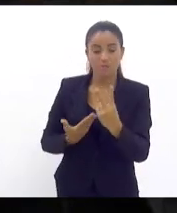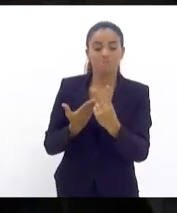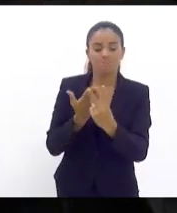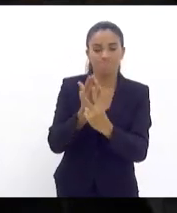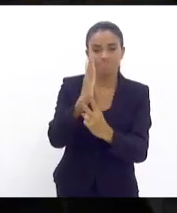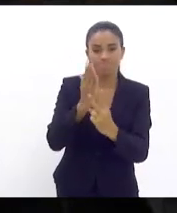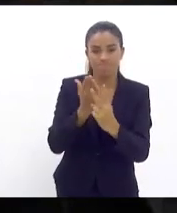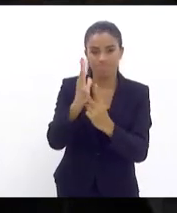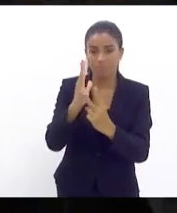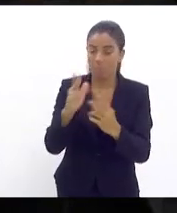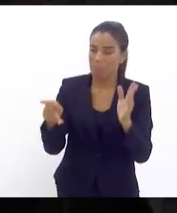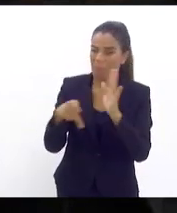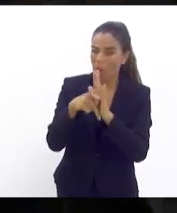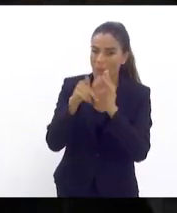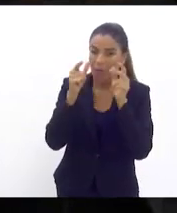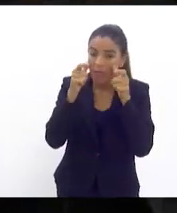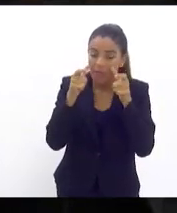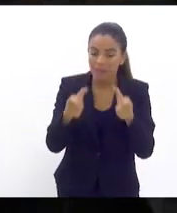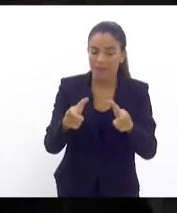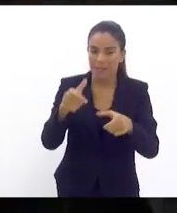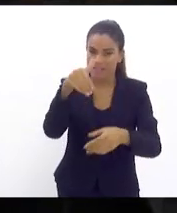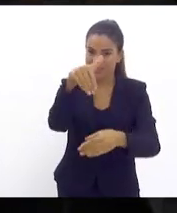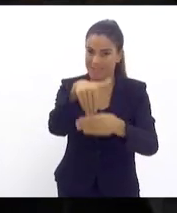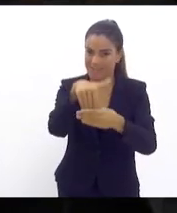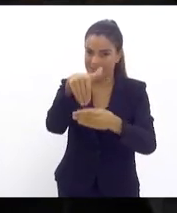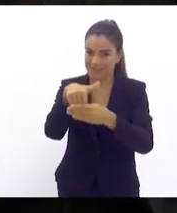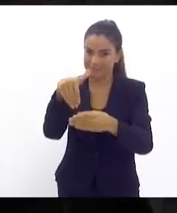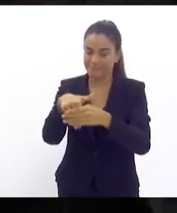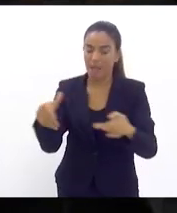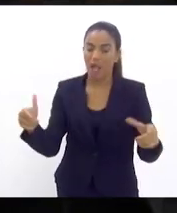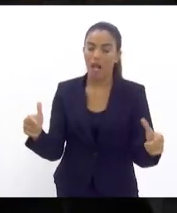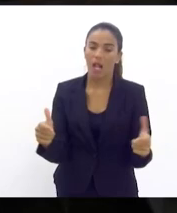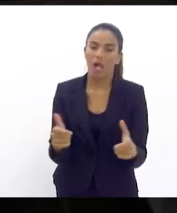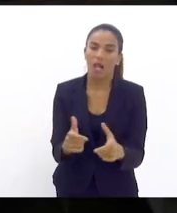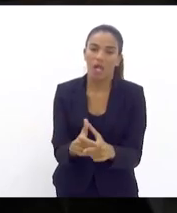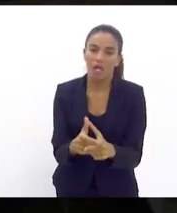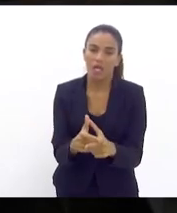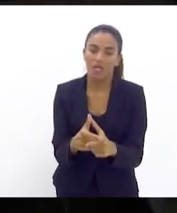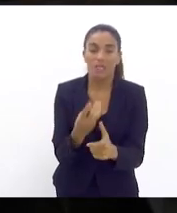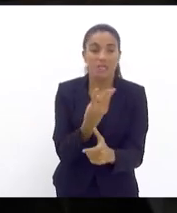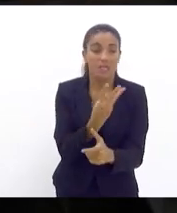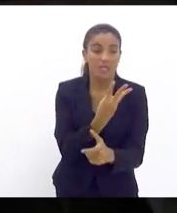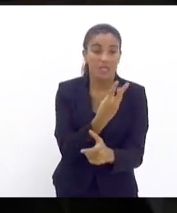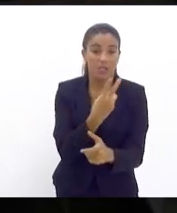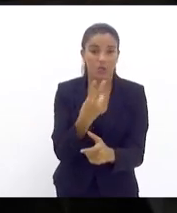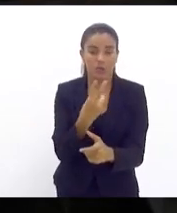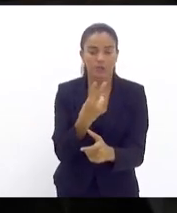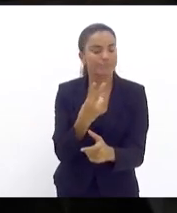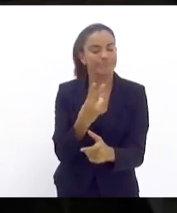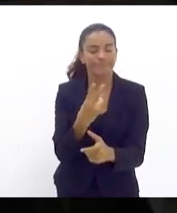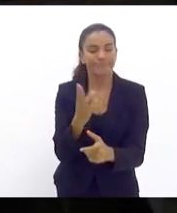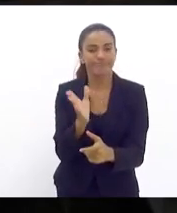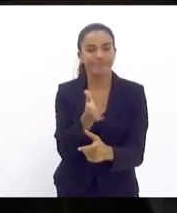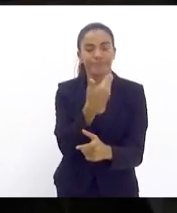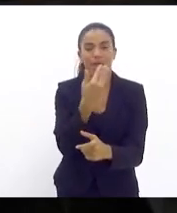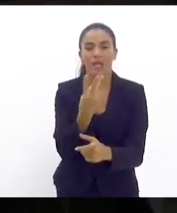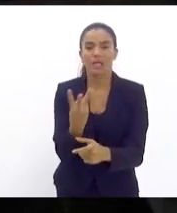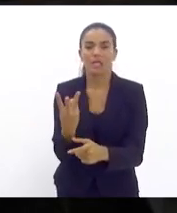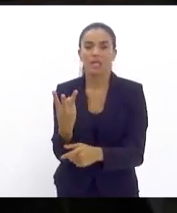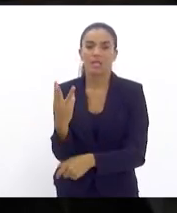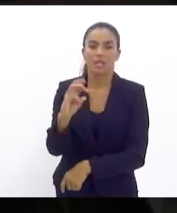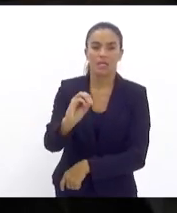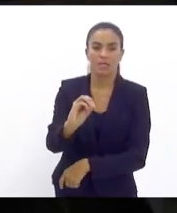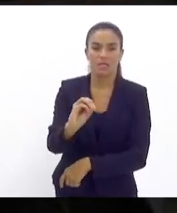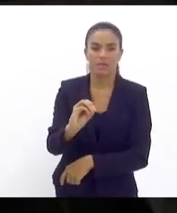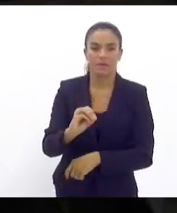eleitoreiro reduziram de 32 para 30. Era 30 de alíquota e